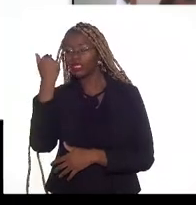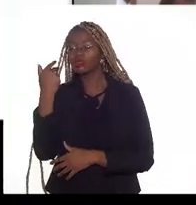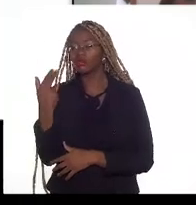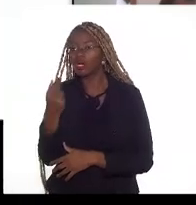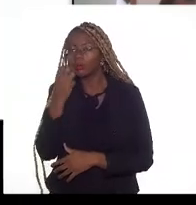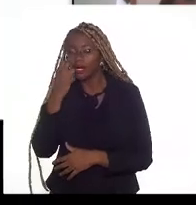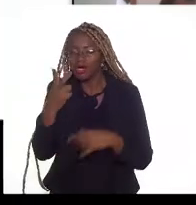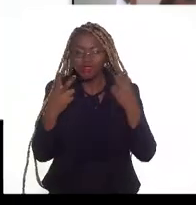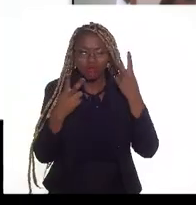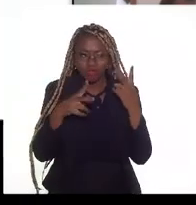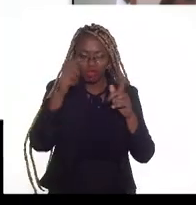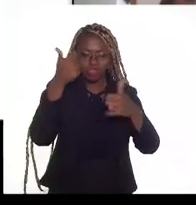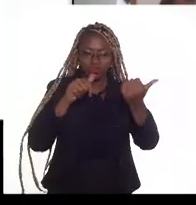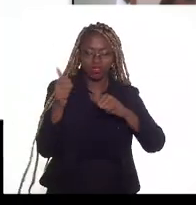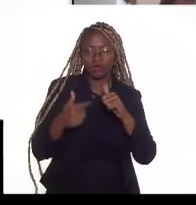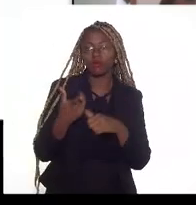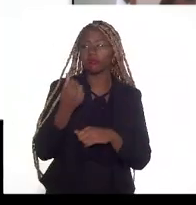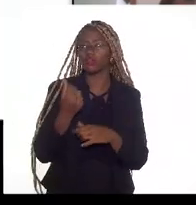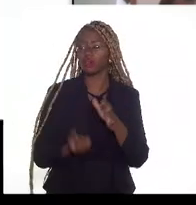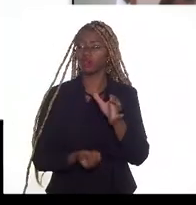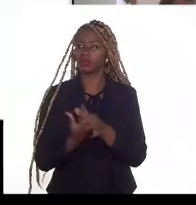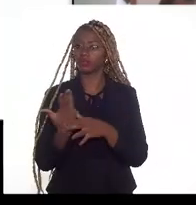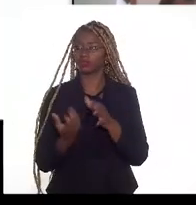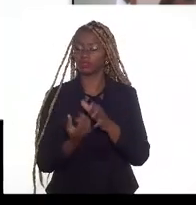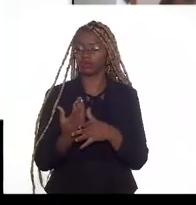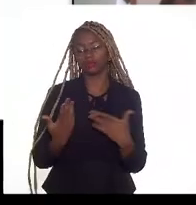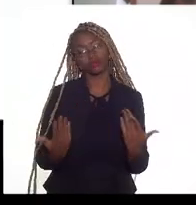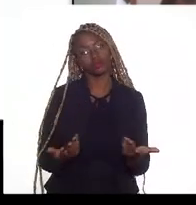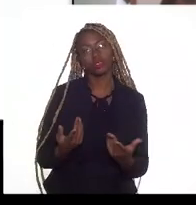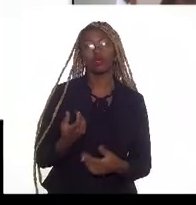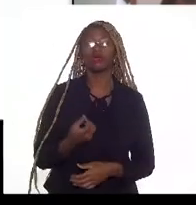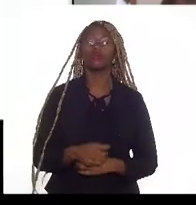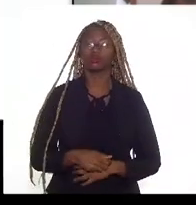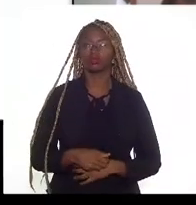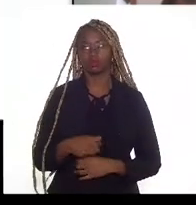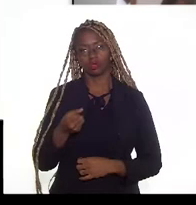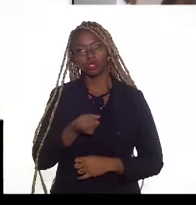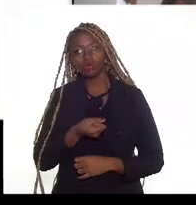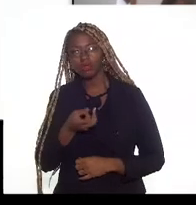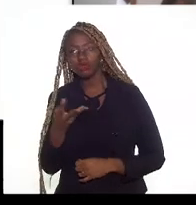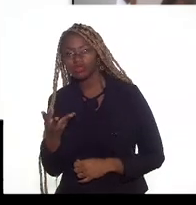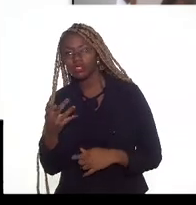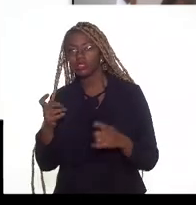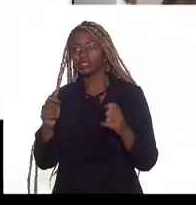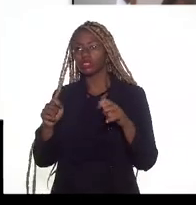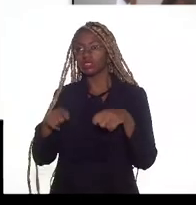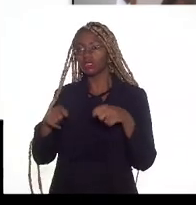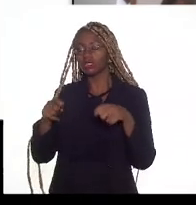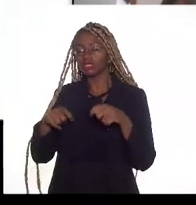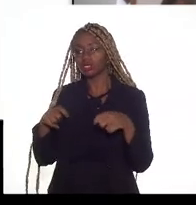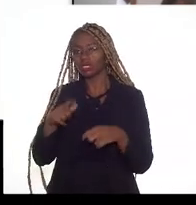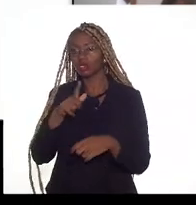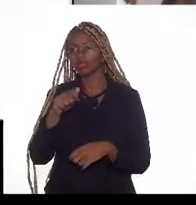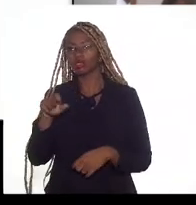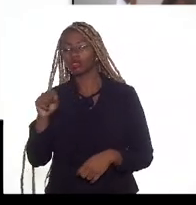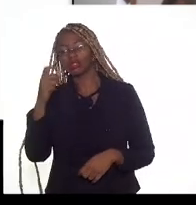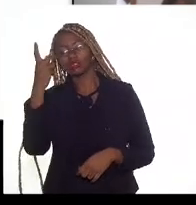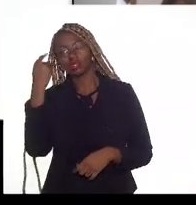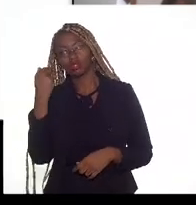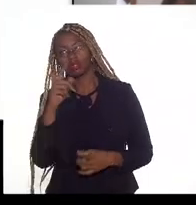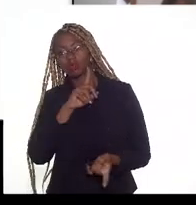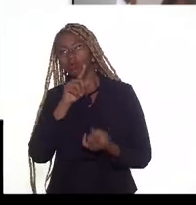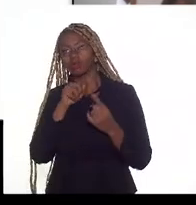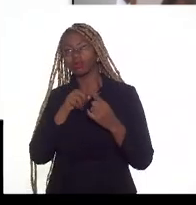do valor da produção, o volume considerado do gás natural, segundo o artigo